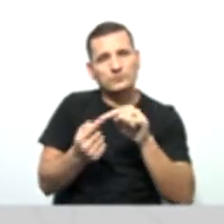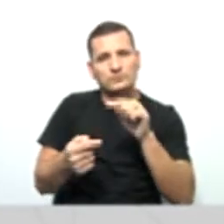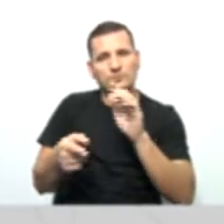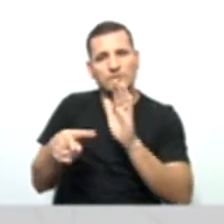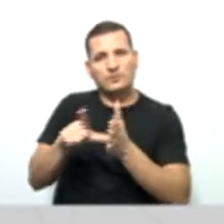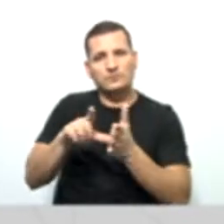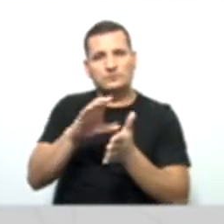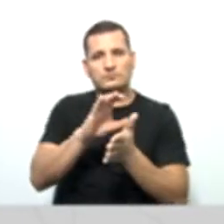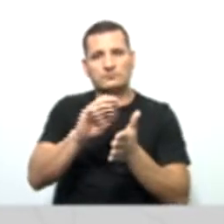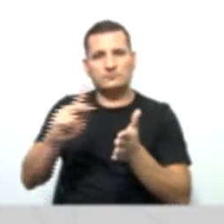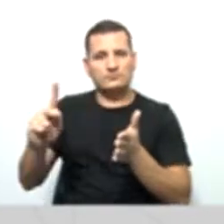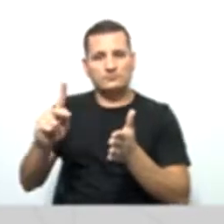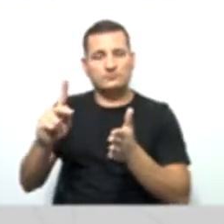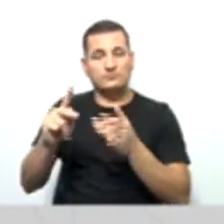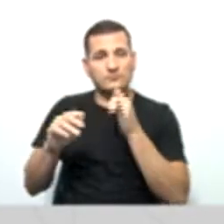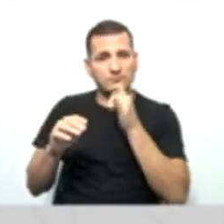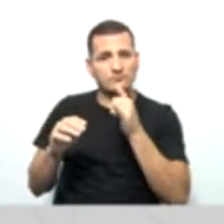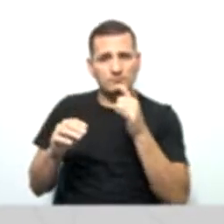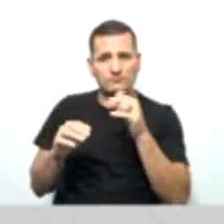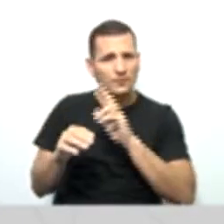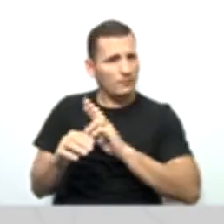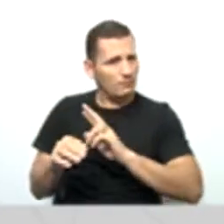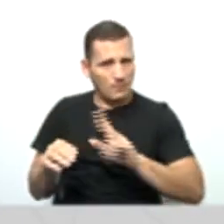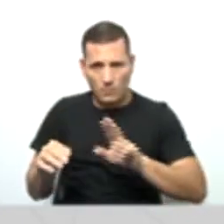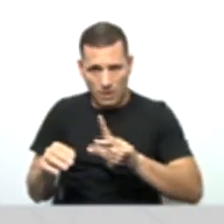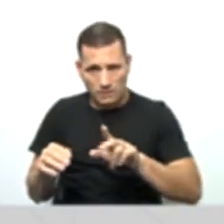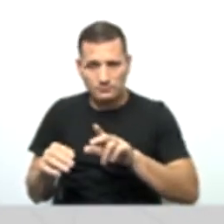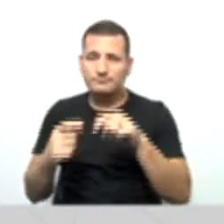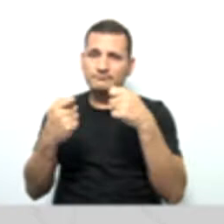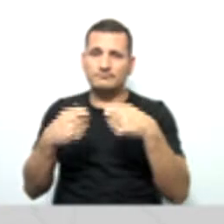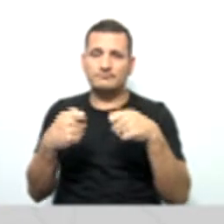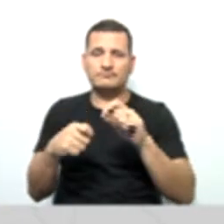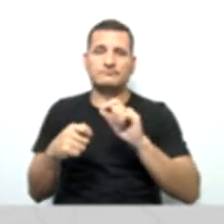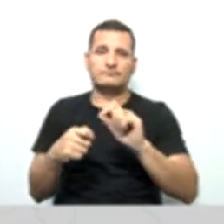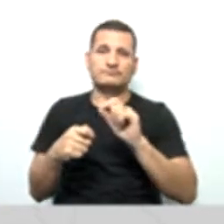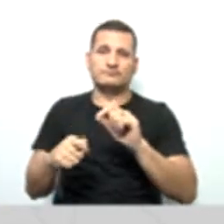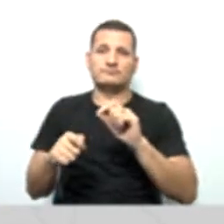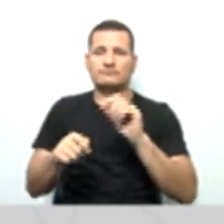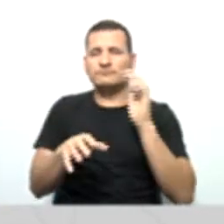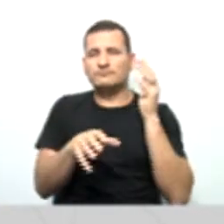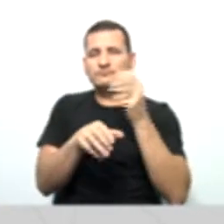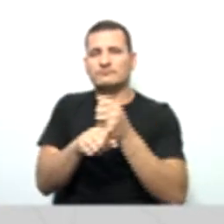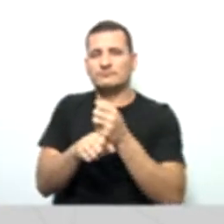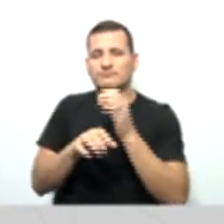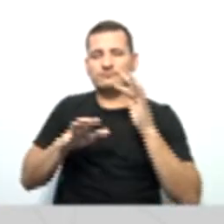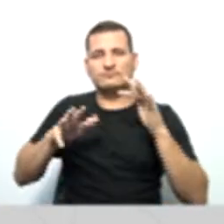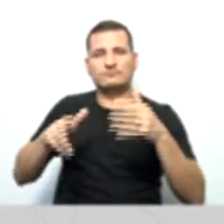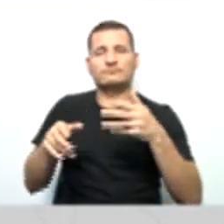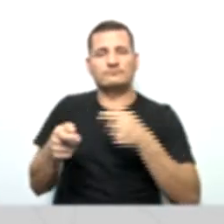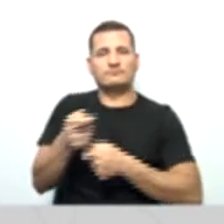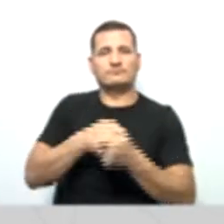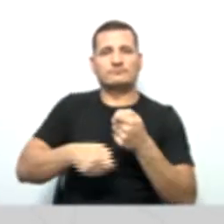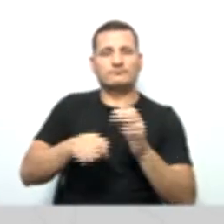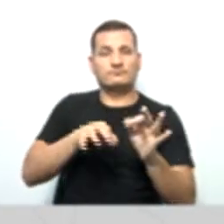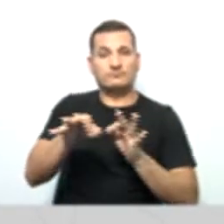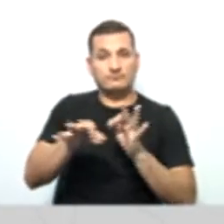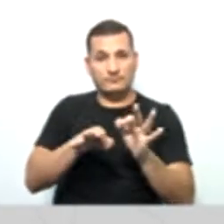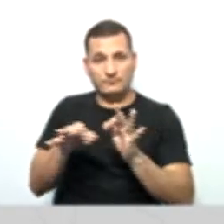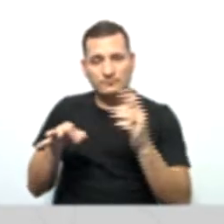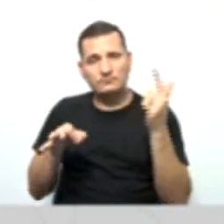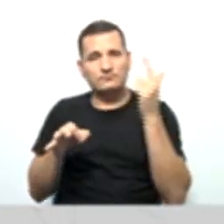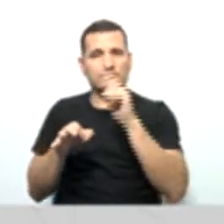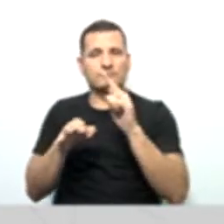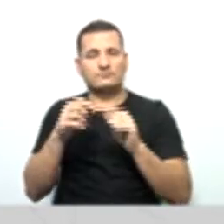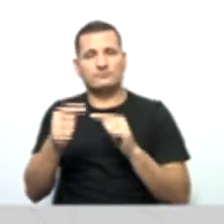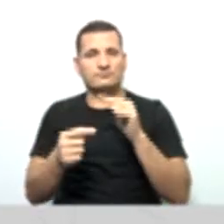cooperativa. Se não tiver, tem que reaver né, toda essa gestão aí para conseguir alcançar as